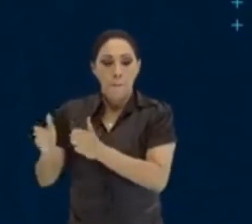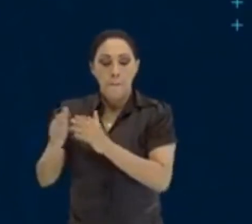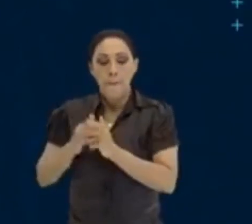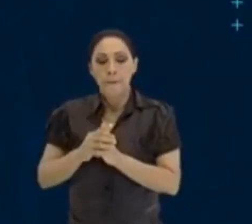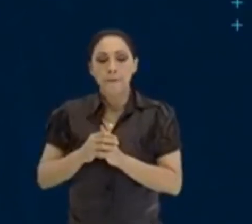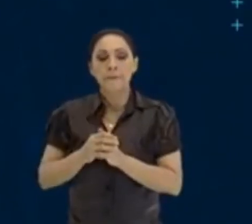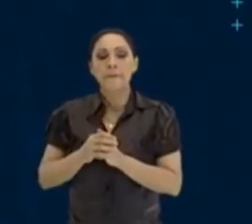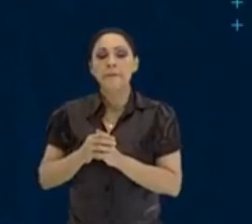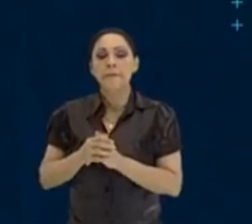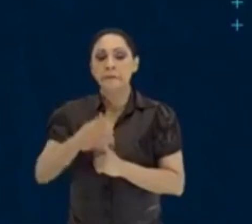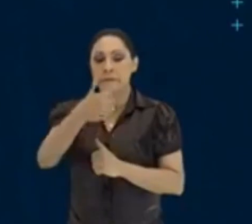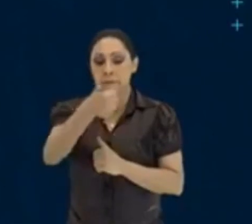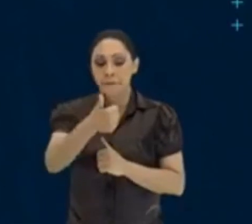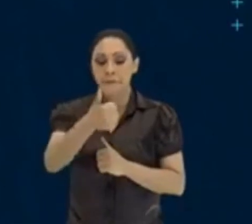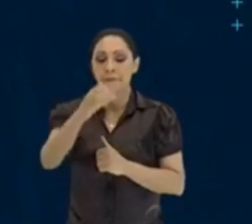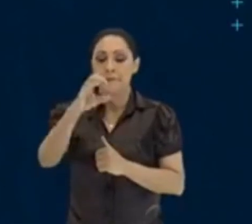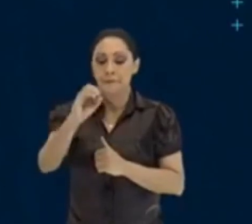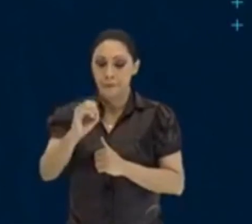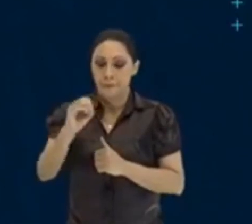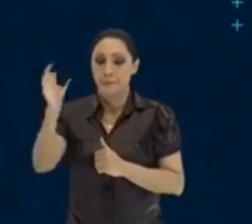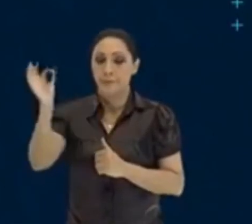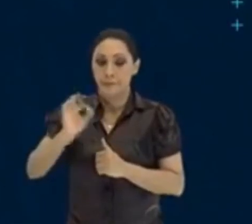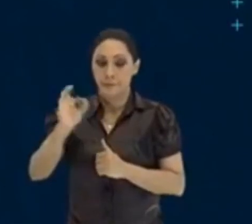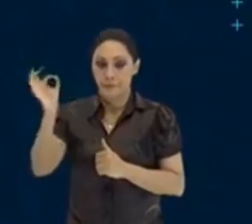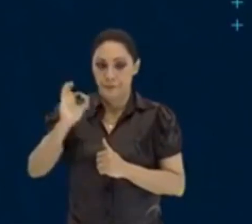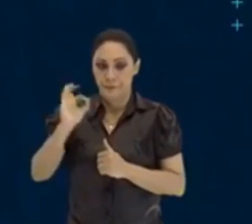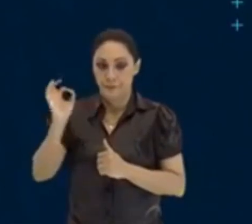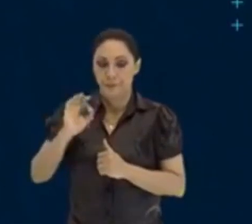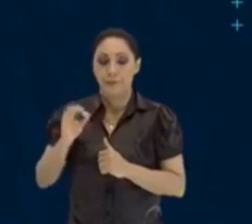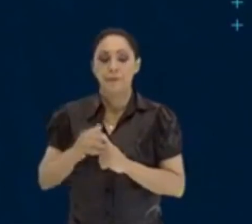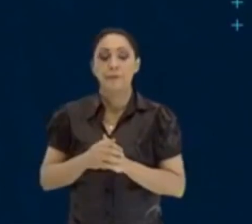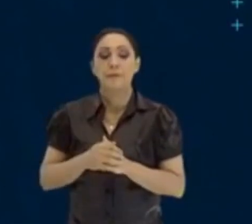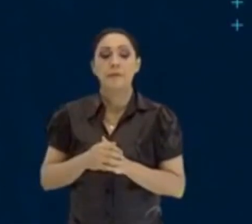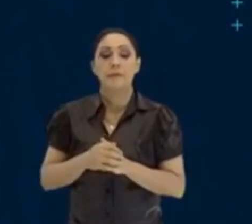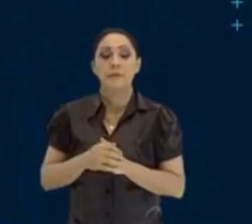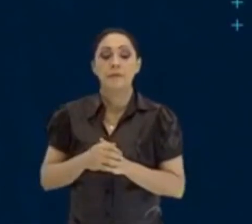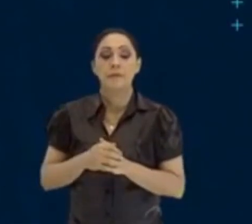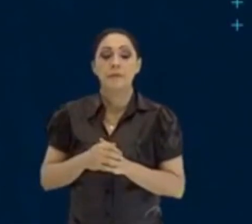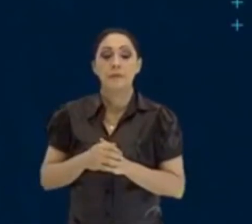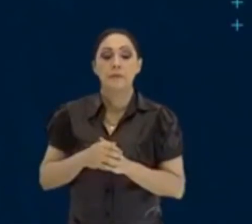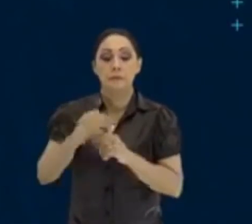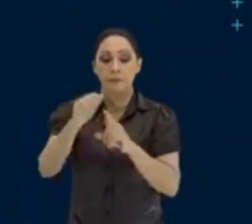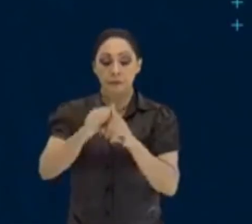mês. 10%. 10% ao mês.